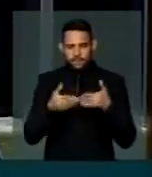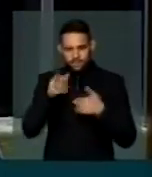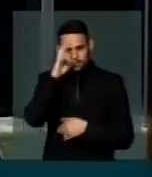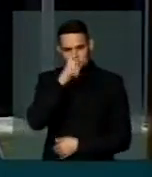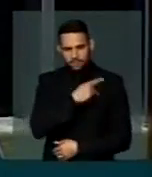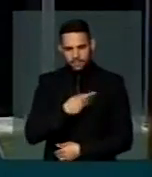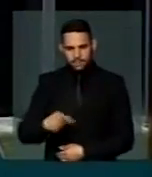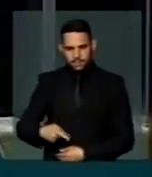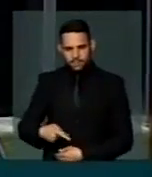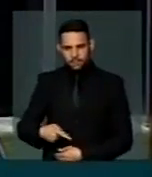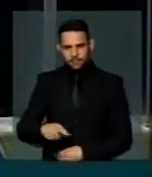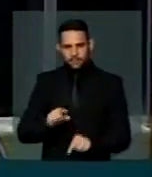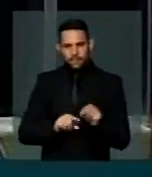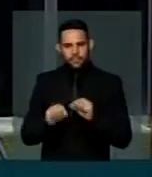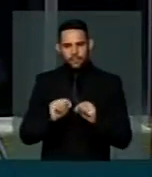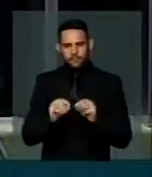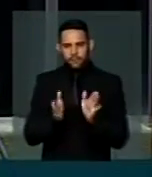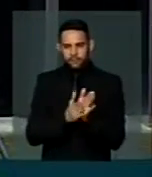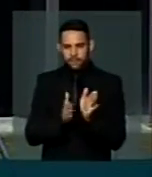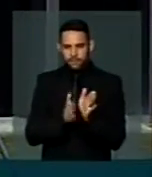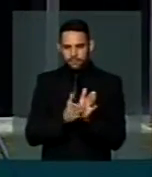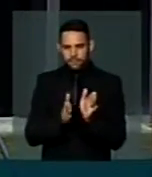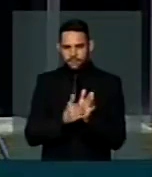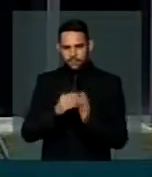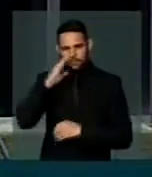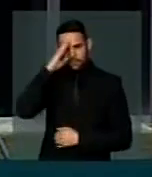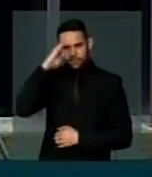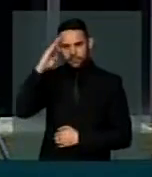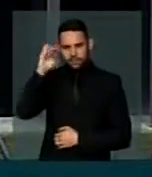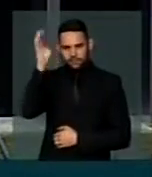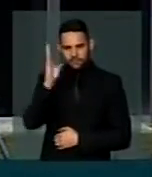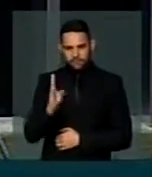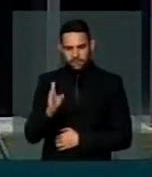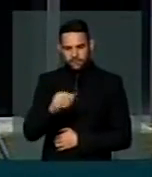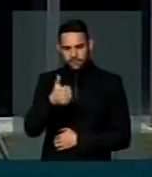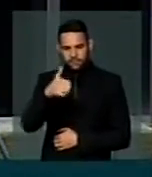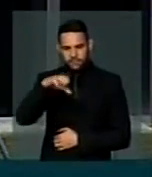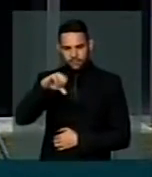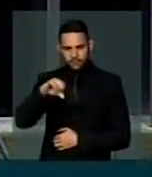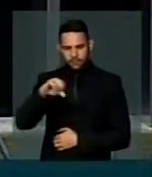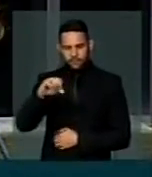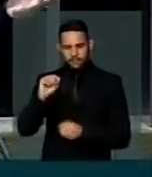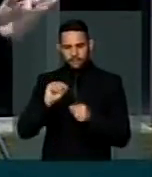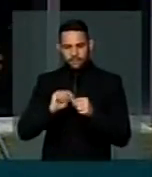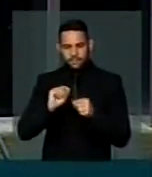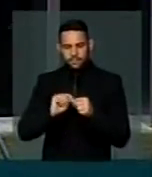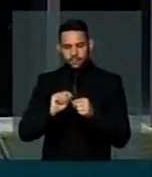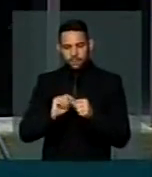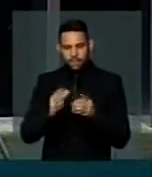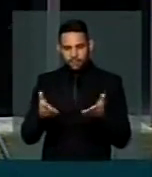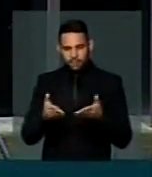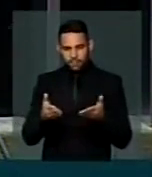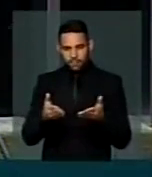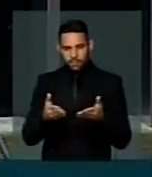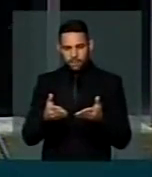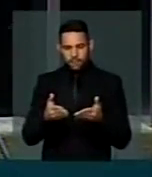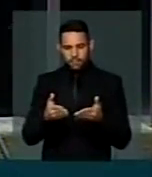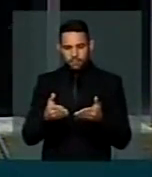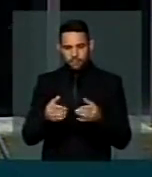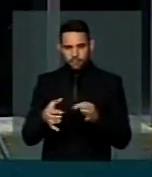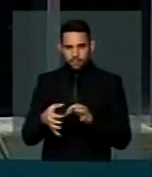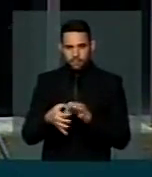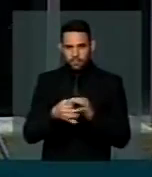Presidente, para parabenizar o Exército Brasileiro, dia 19, completando, e aí por